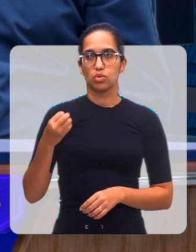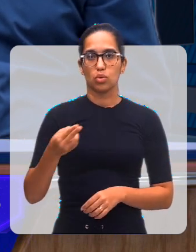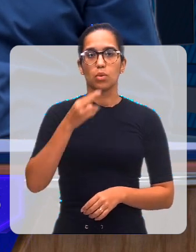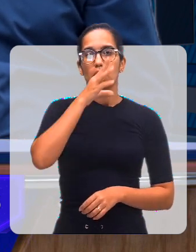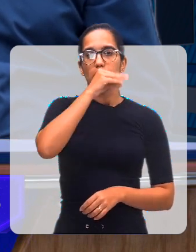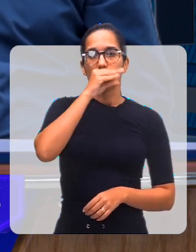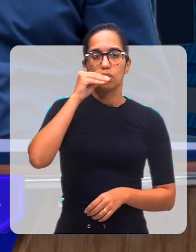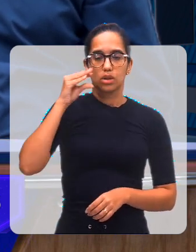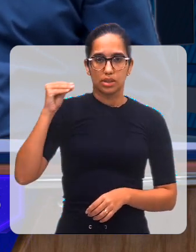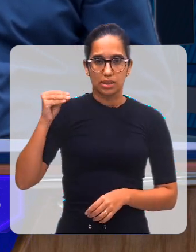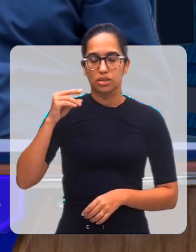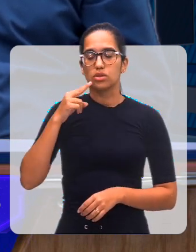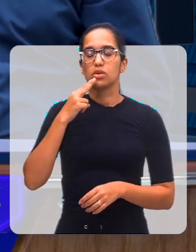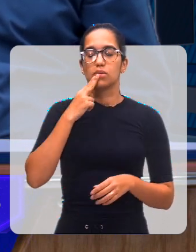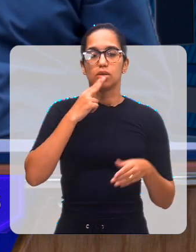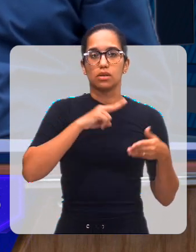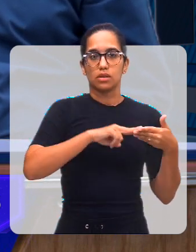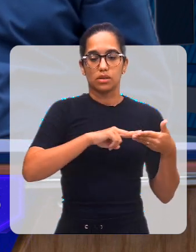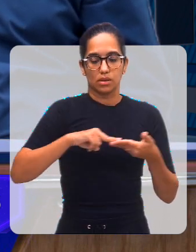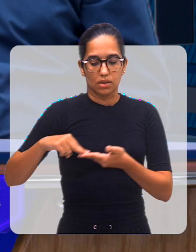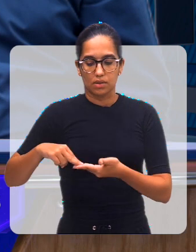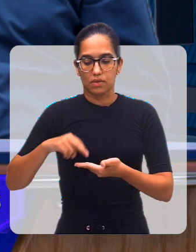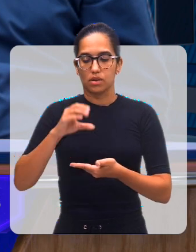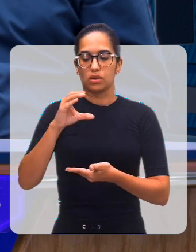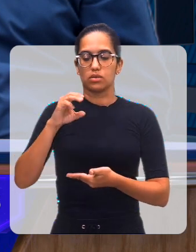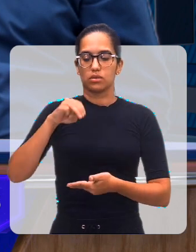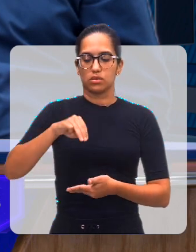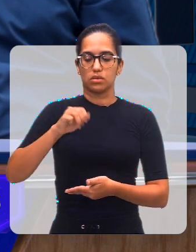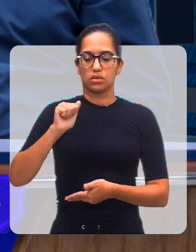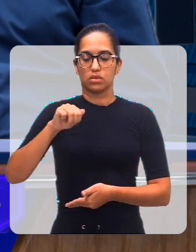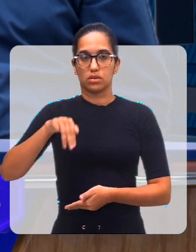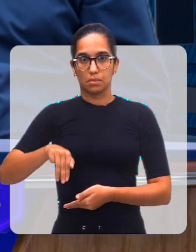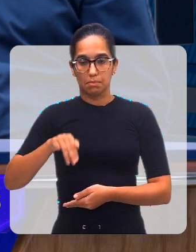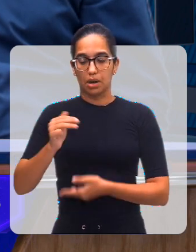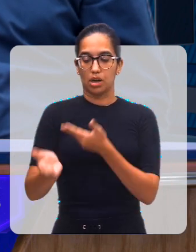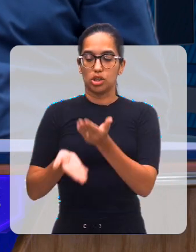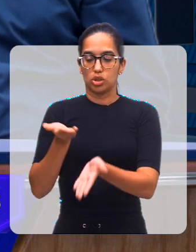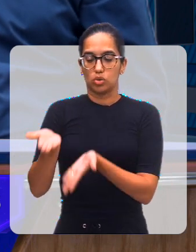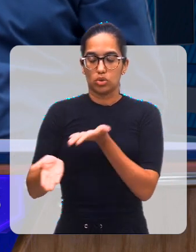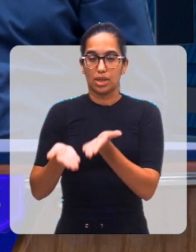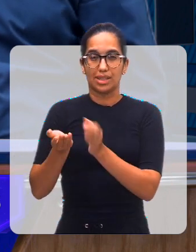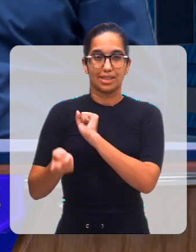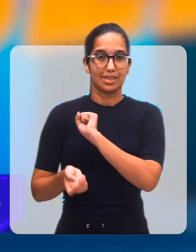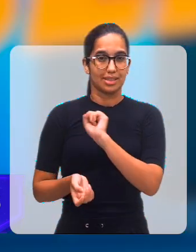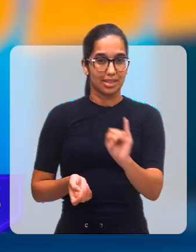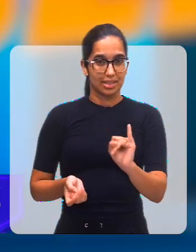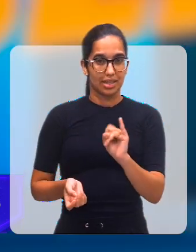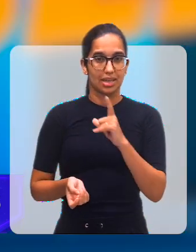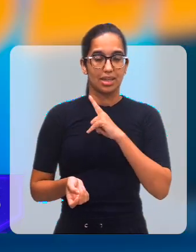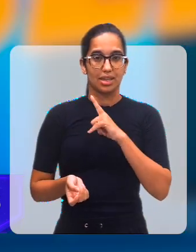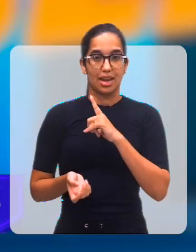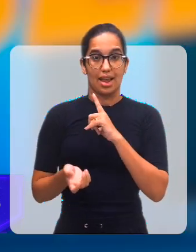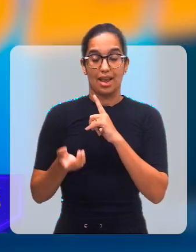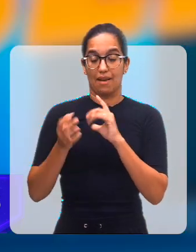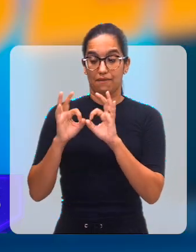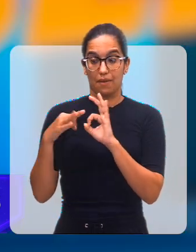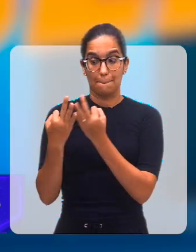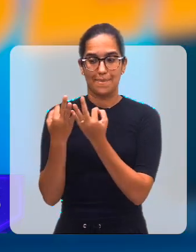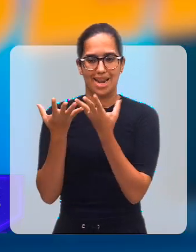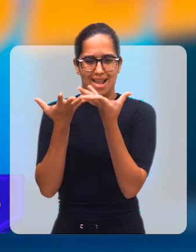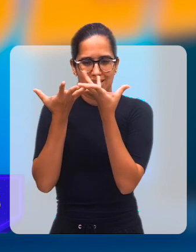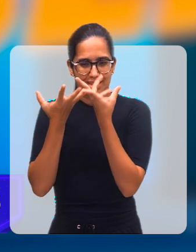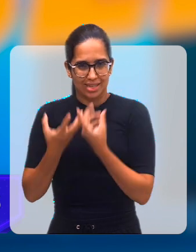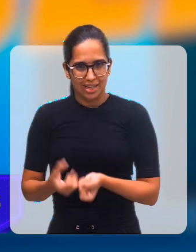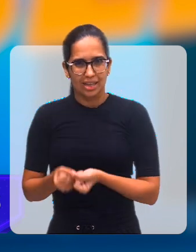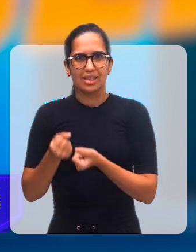criança ou adolescente que é encaminhado para o centro, para um atendimento desse, se nós tivermos